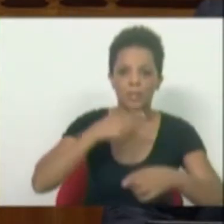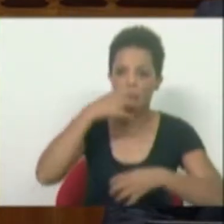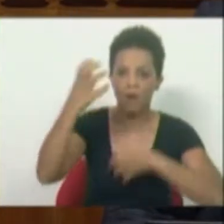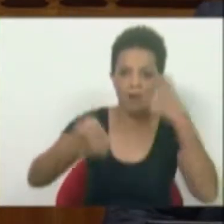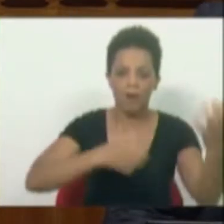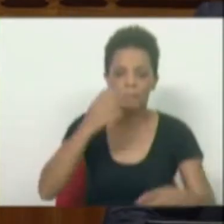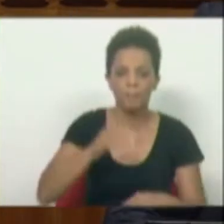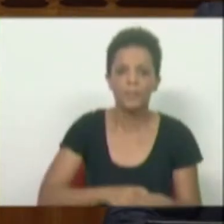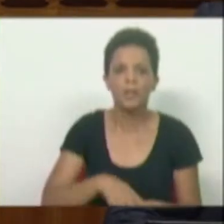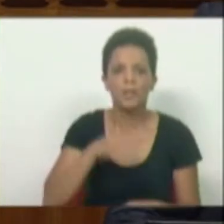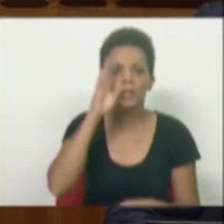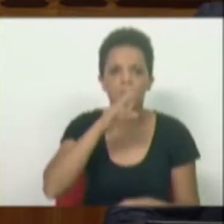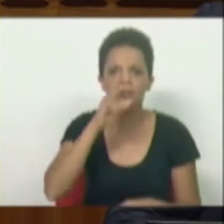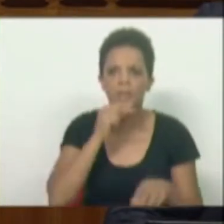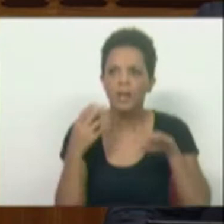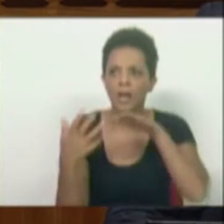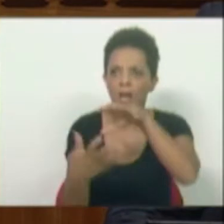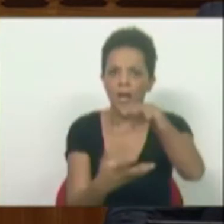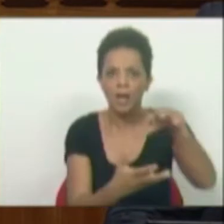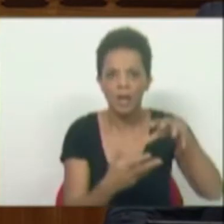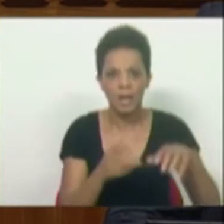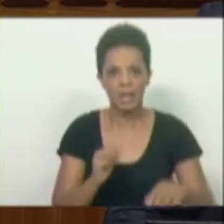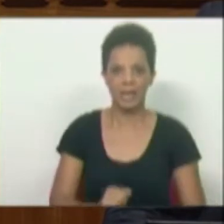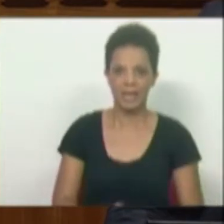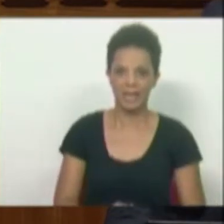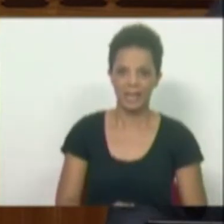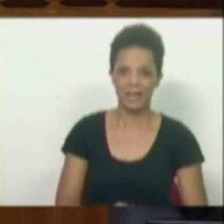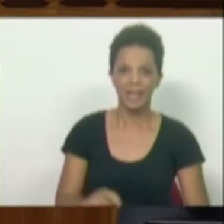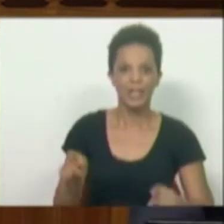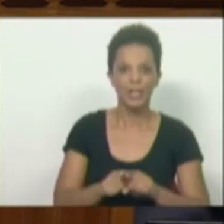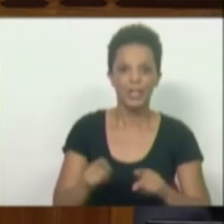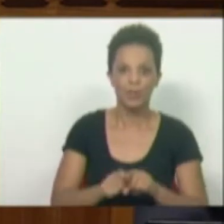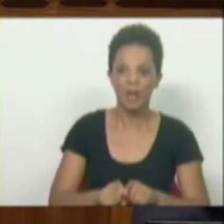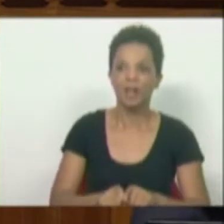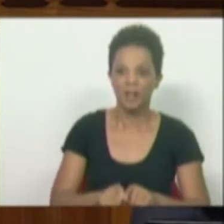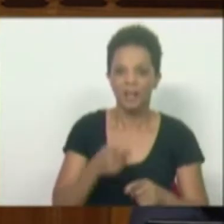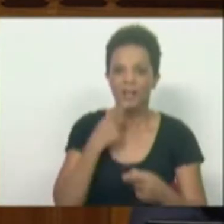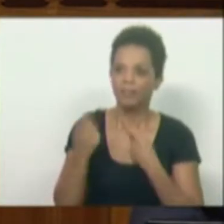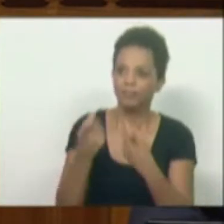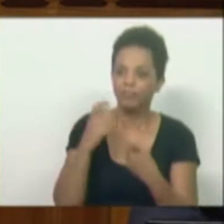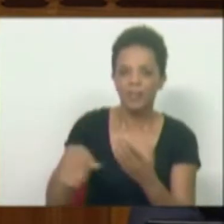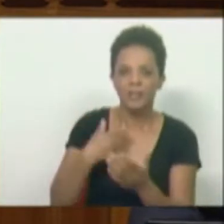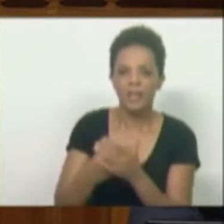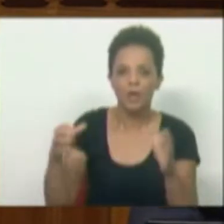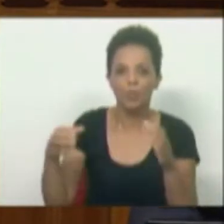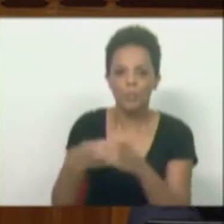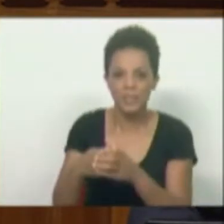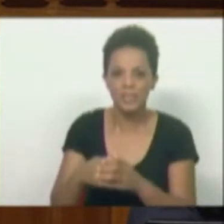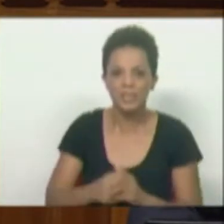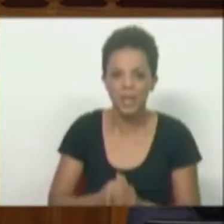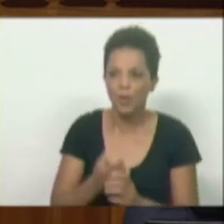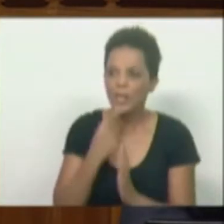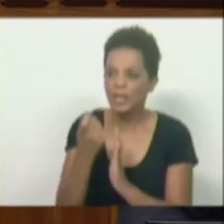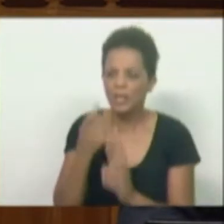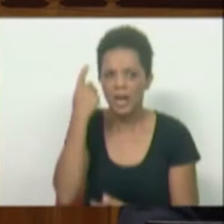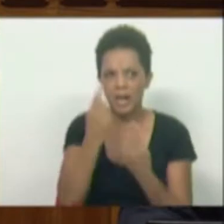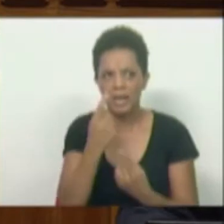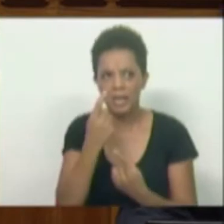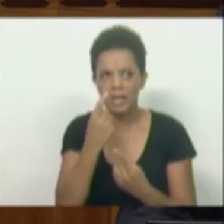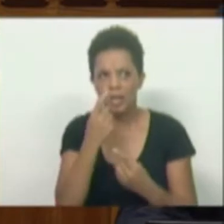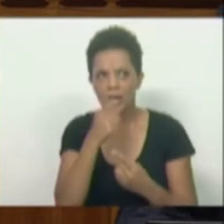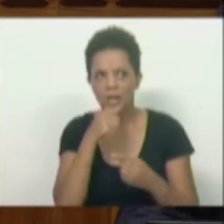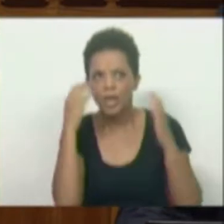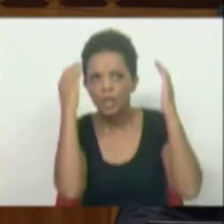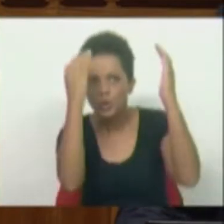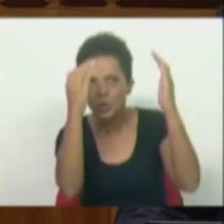que a terra é redonda? Vamos então, em nome da abertura ao diálogo, fazer uma comissão de inquérito. Será que o céu é azul? Alguém acha que ele é cor-de-rosa?